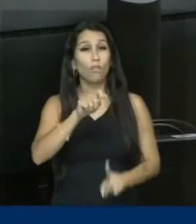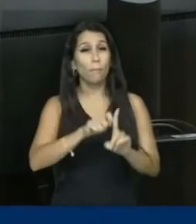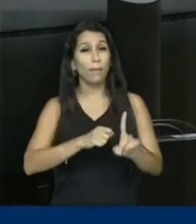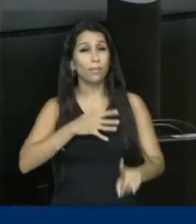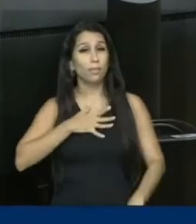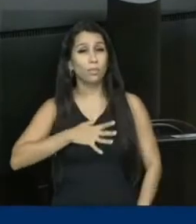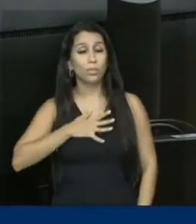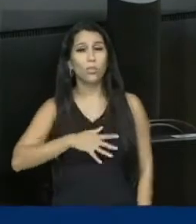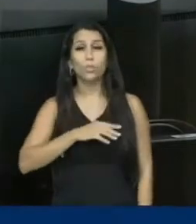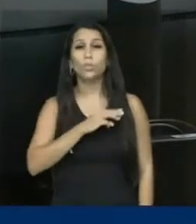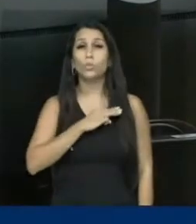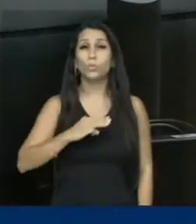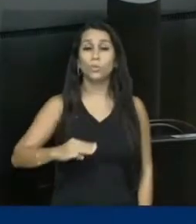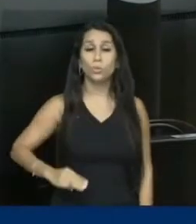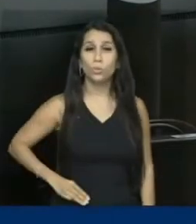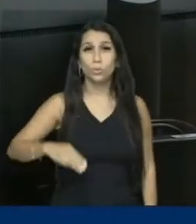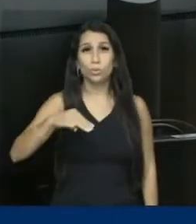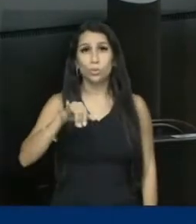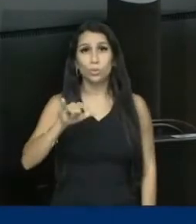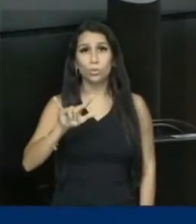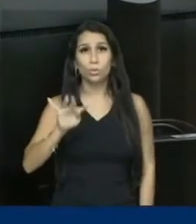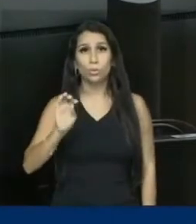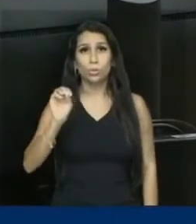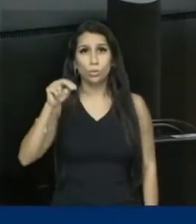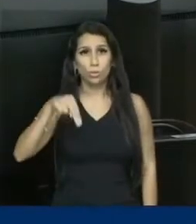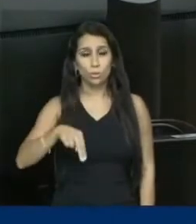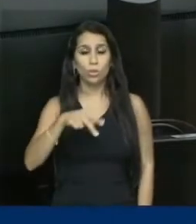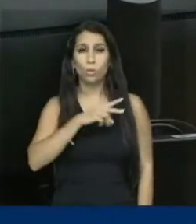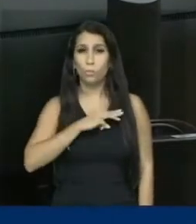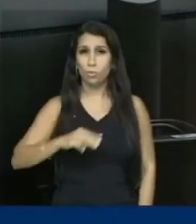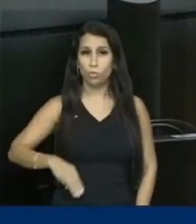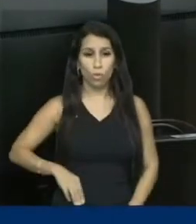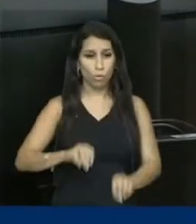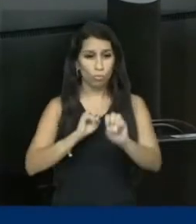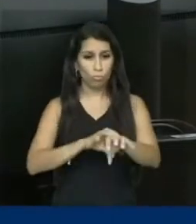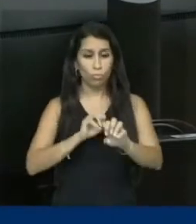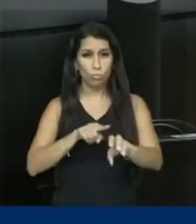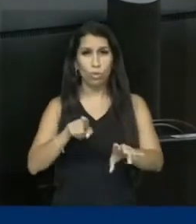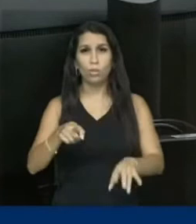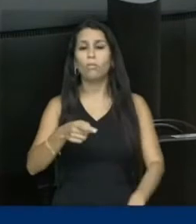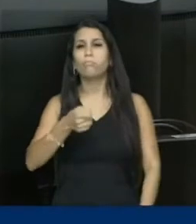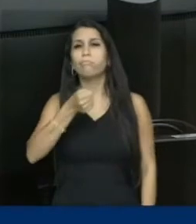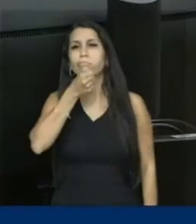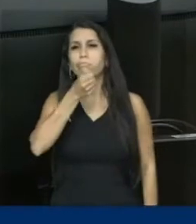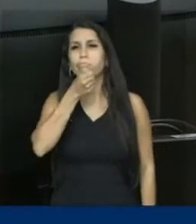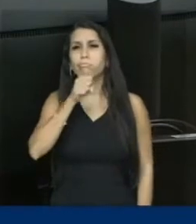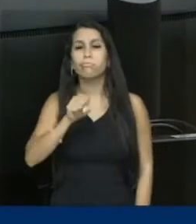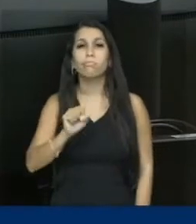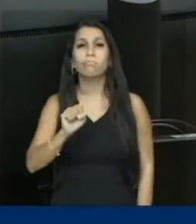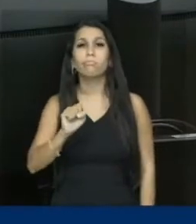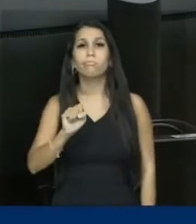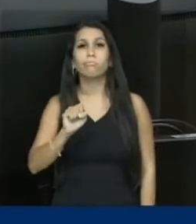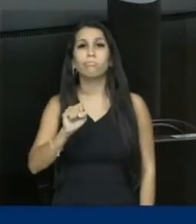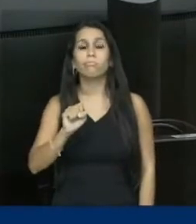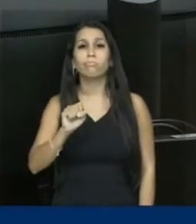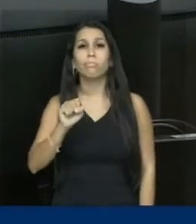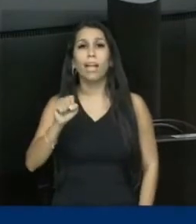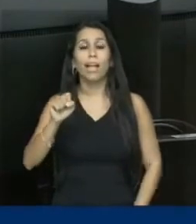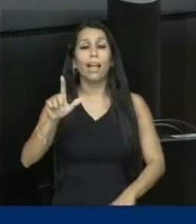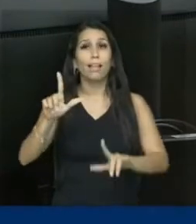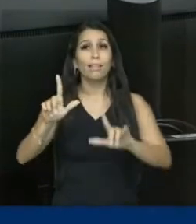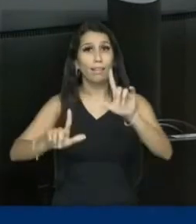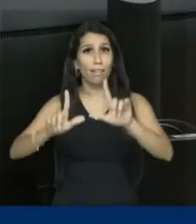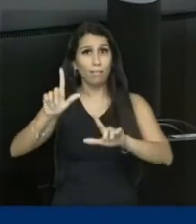ministro de Estado da Educação, o senhor Milton Ribeiro, em entrevista ao programa Sem Censura da TV Brasil, uma emissora